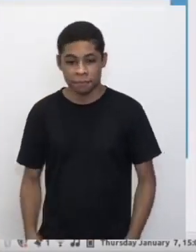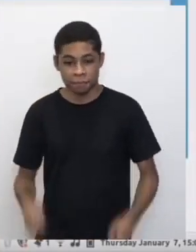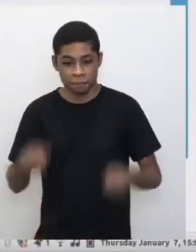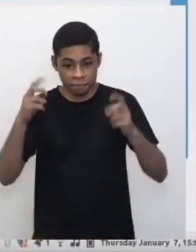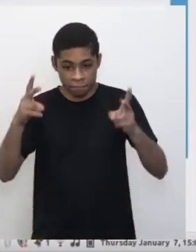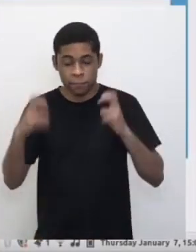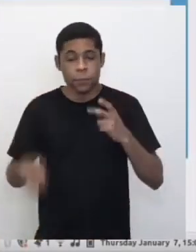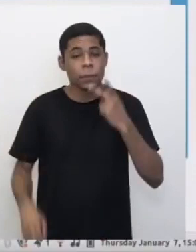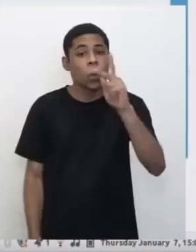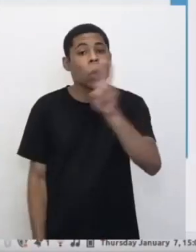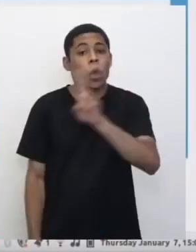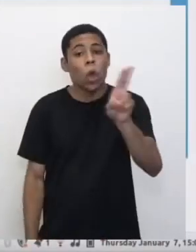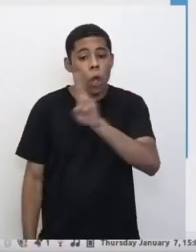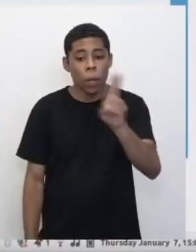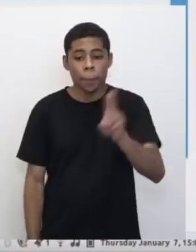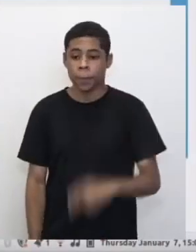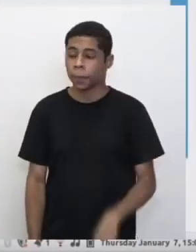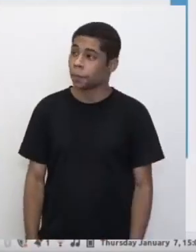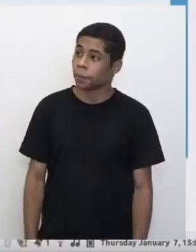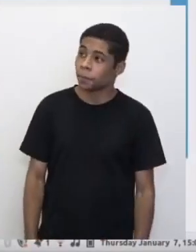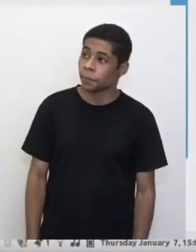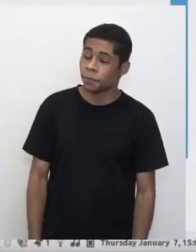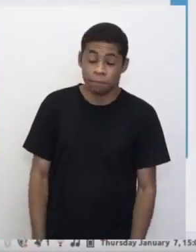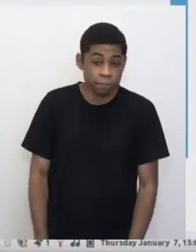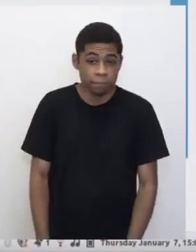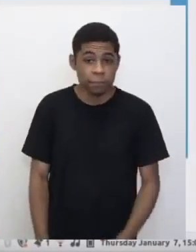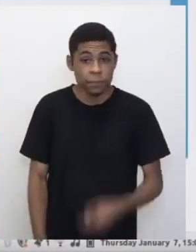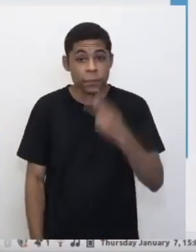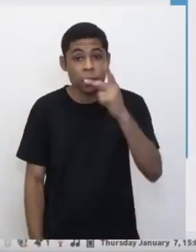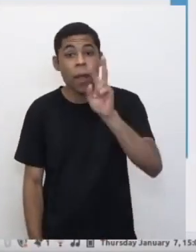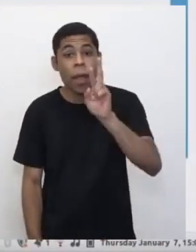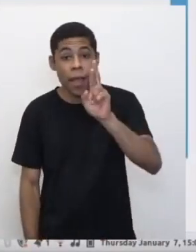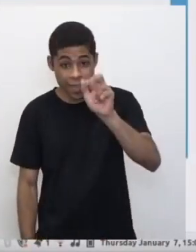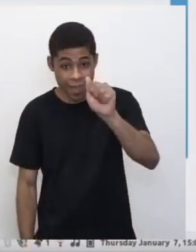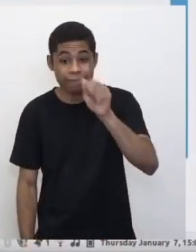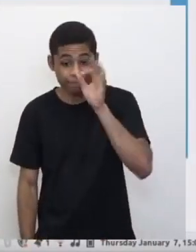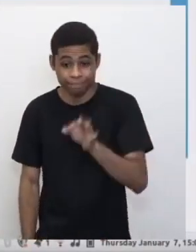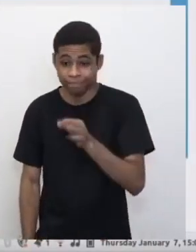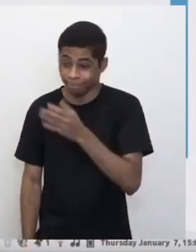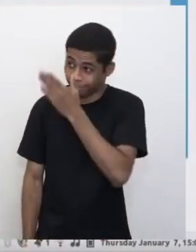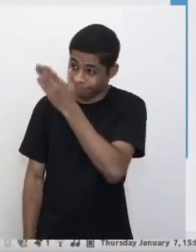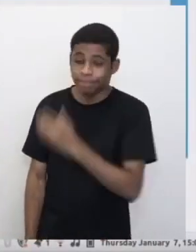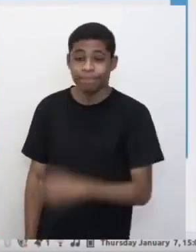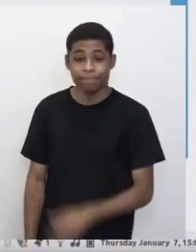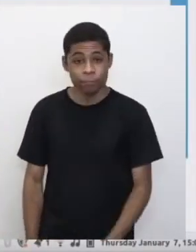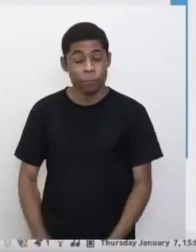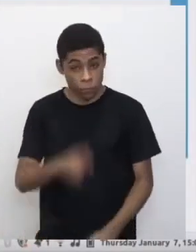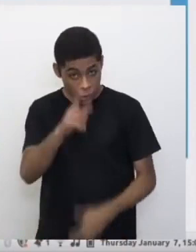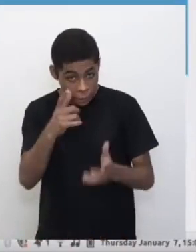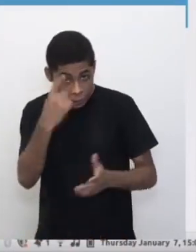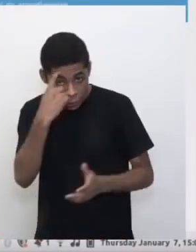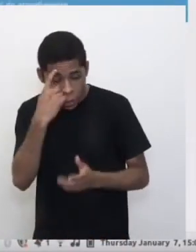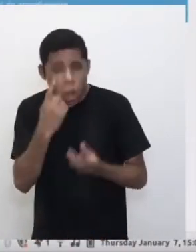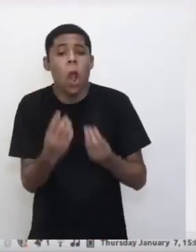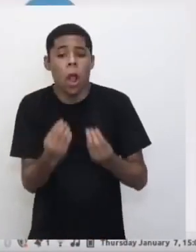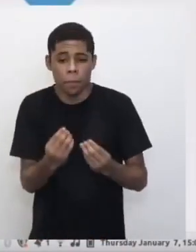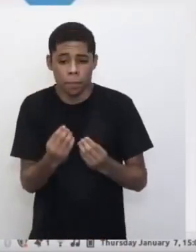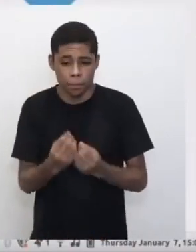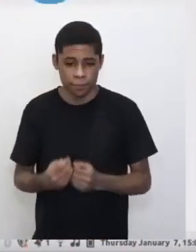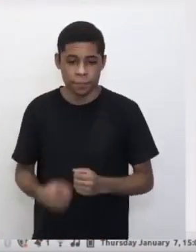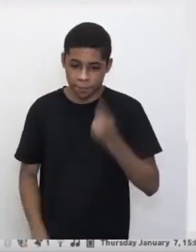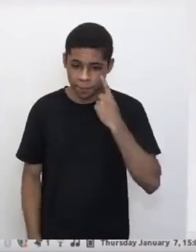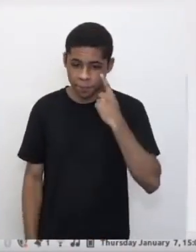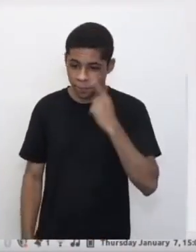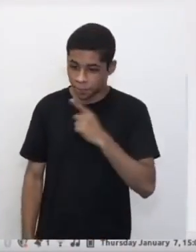ele vai pedir o seu nome de usuário, que nada mais é do que o seu R.A., justamente aquilo que a gente quer saber. Para saber isso, é só